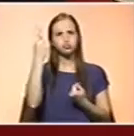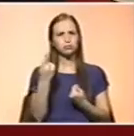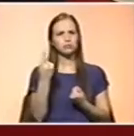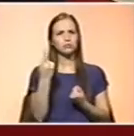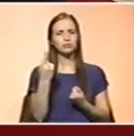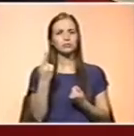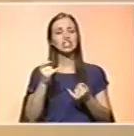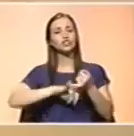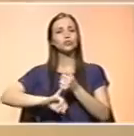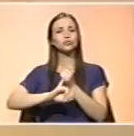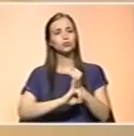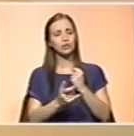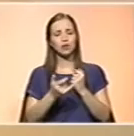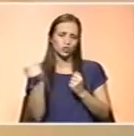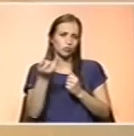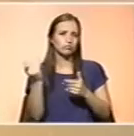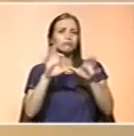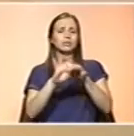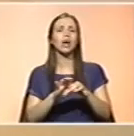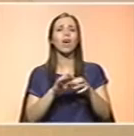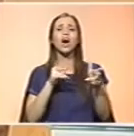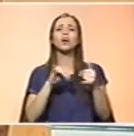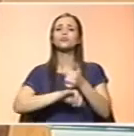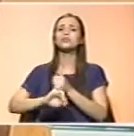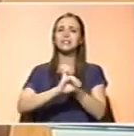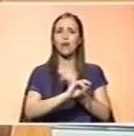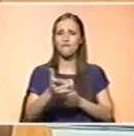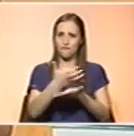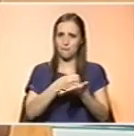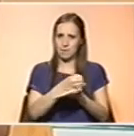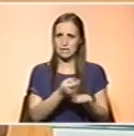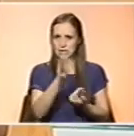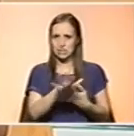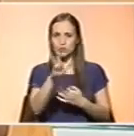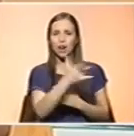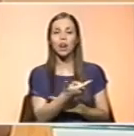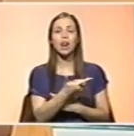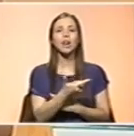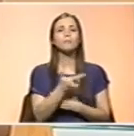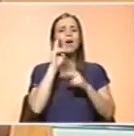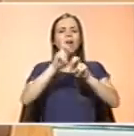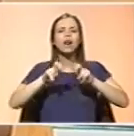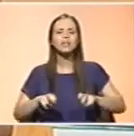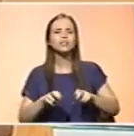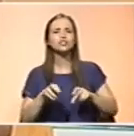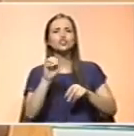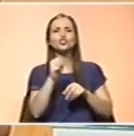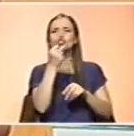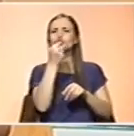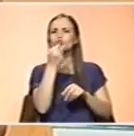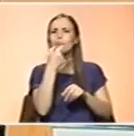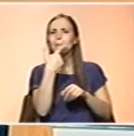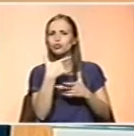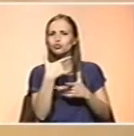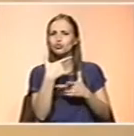está ligado à Associação Nacional de Farmácias, que faz a análise dos suplementos alimentares. Quero explicar-me como é que este processo, que organismo é este?